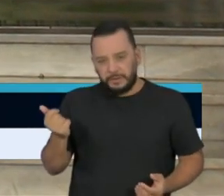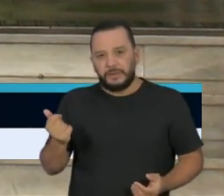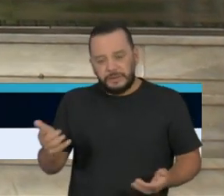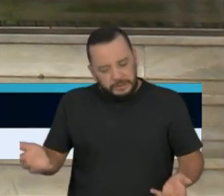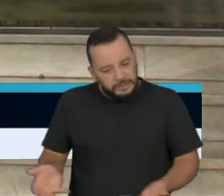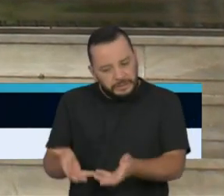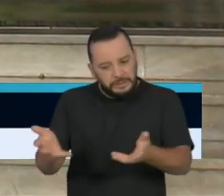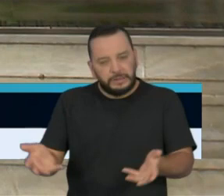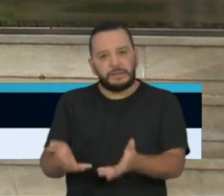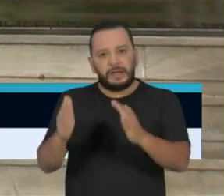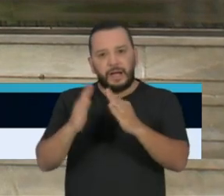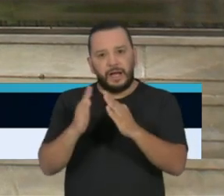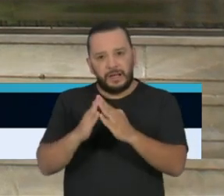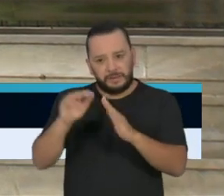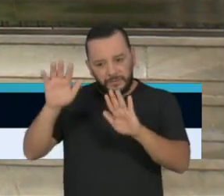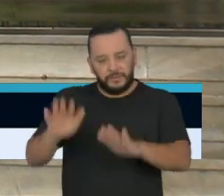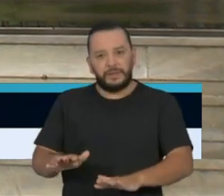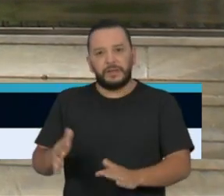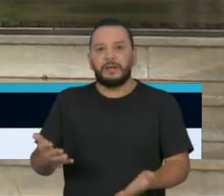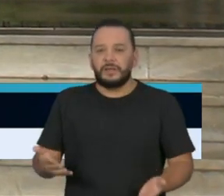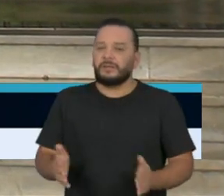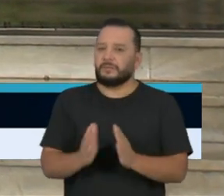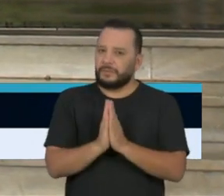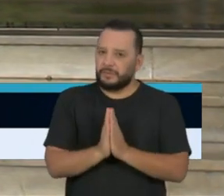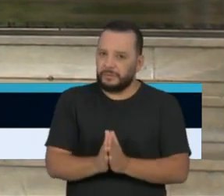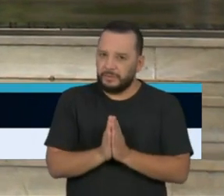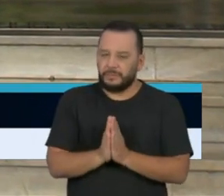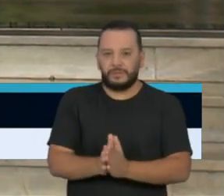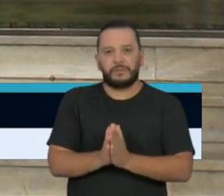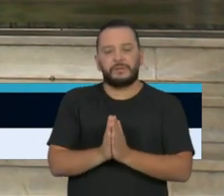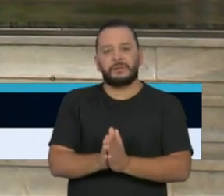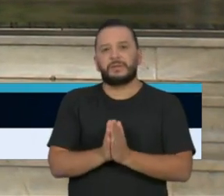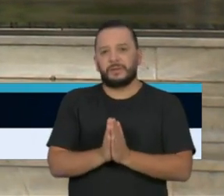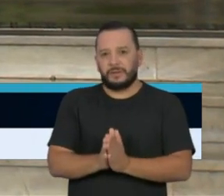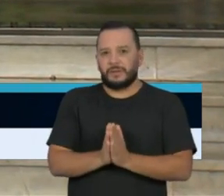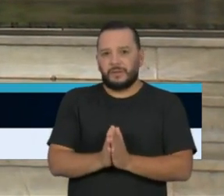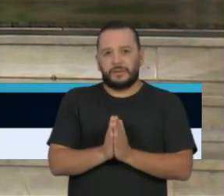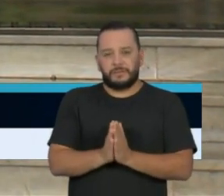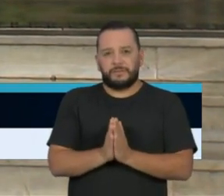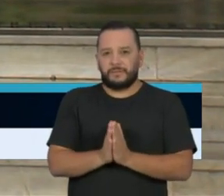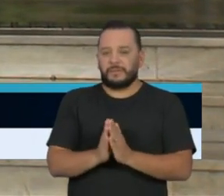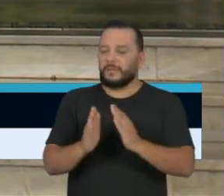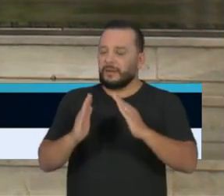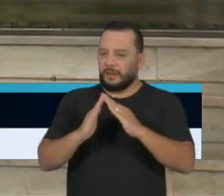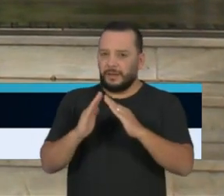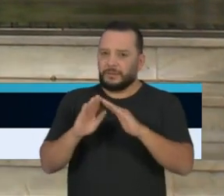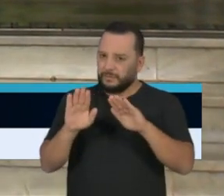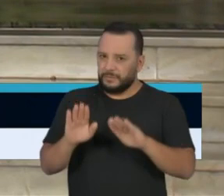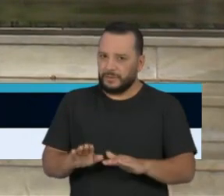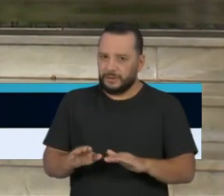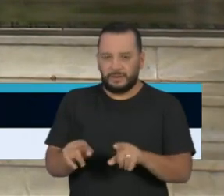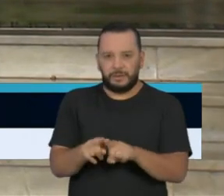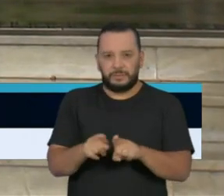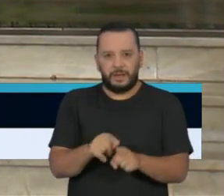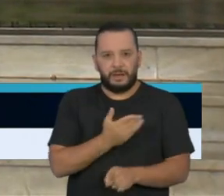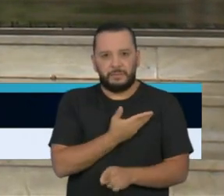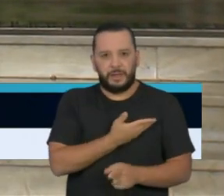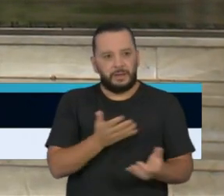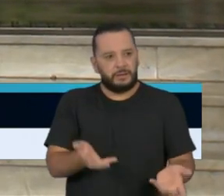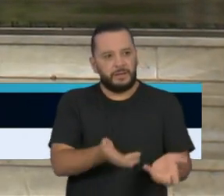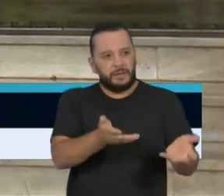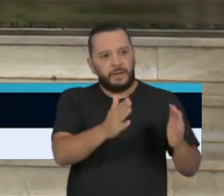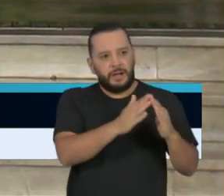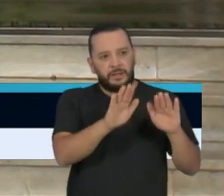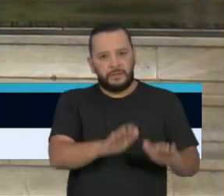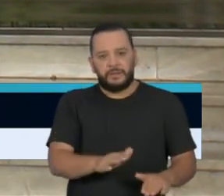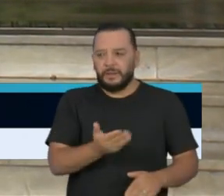essa coletiva para seguirem de forma determinada o seu isolamento, estimulando amigos, parentes e